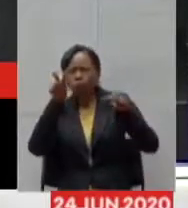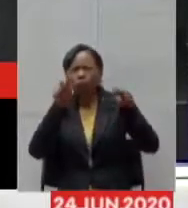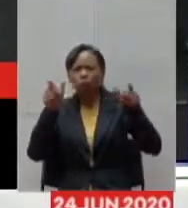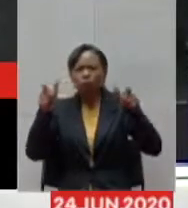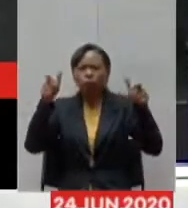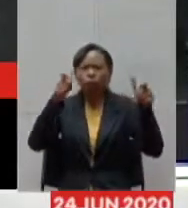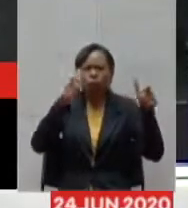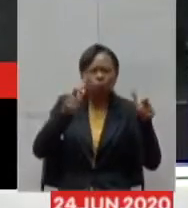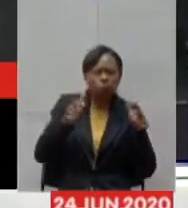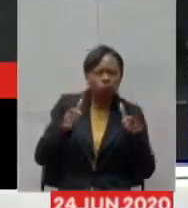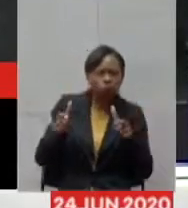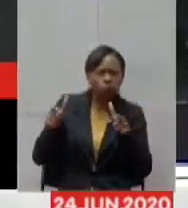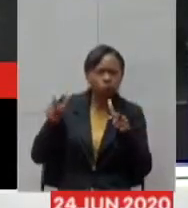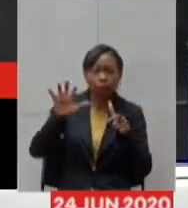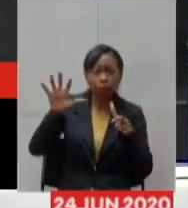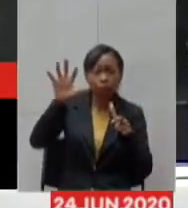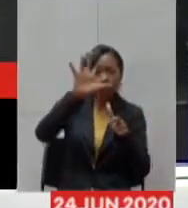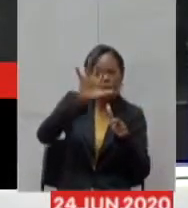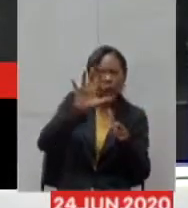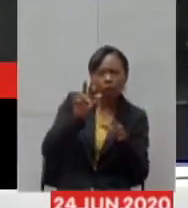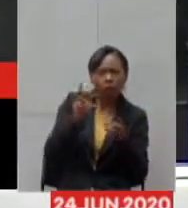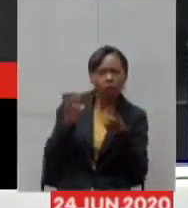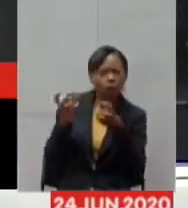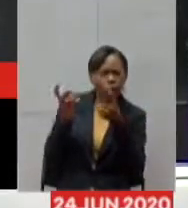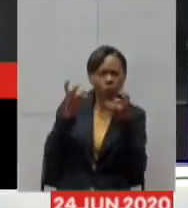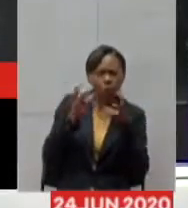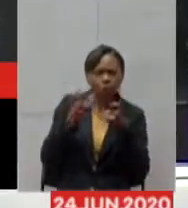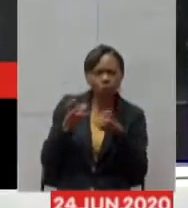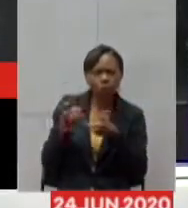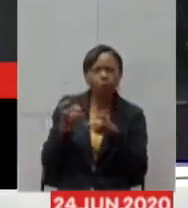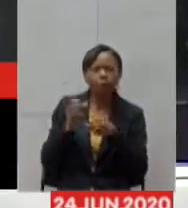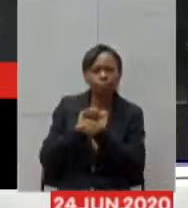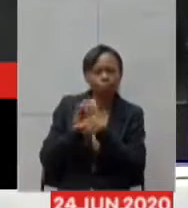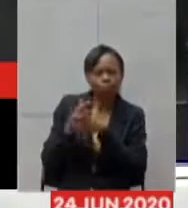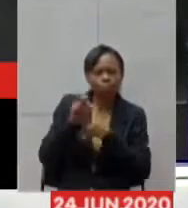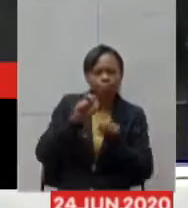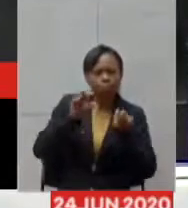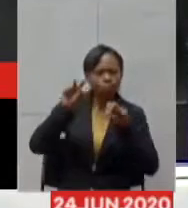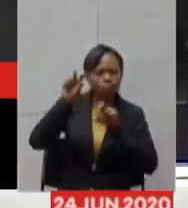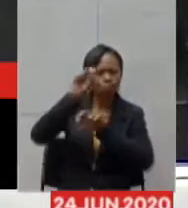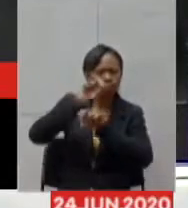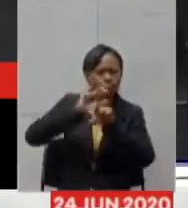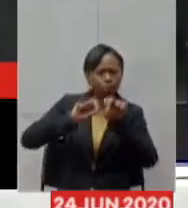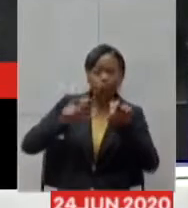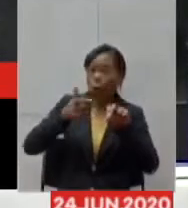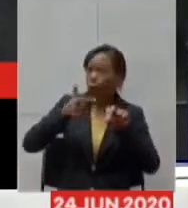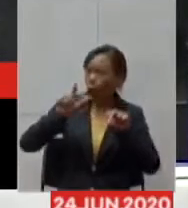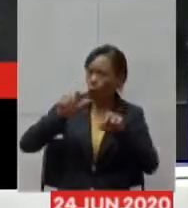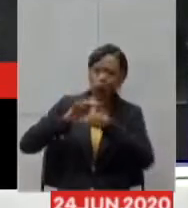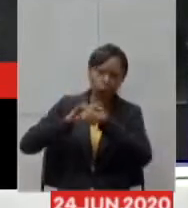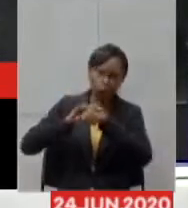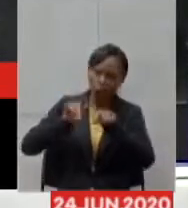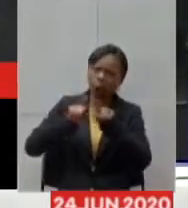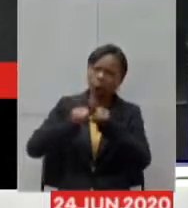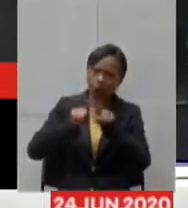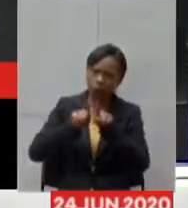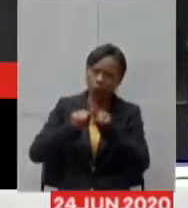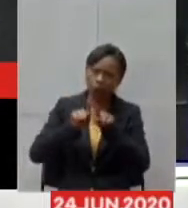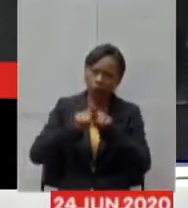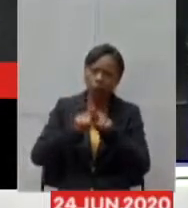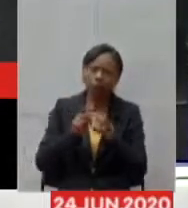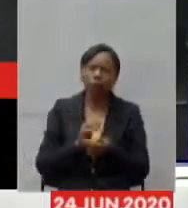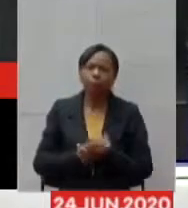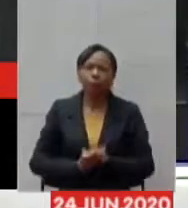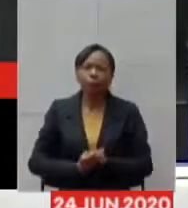ocorrendo no Estado, e não só a Covid. E, além disso, nós temos a qualificação dos alimentadores do Civep Gripe, ESUS e